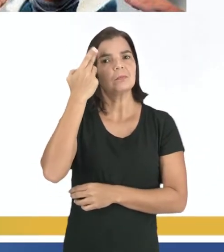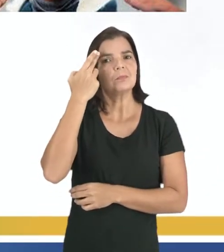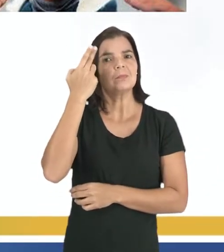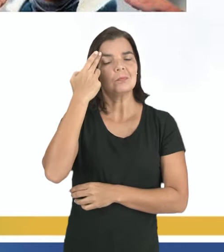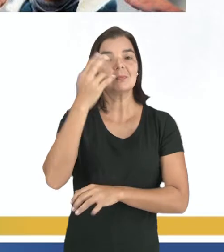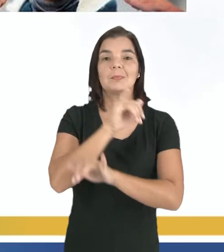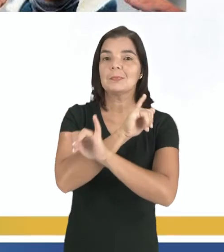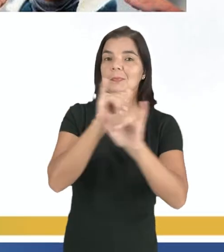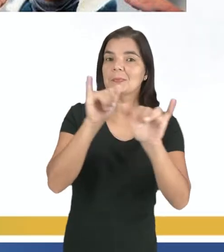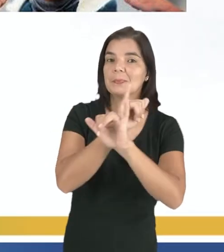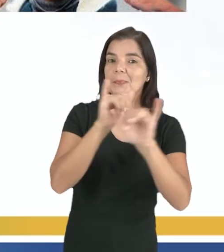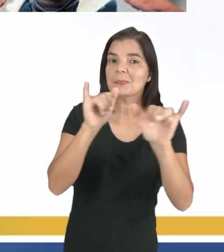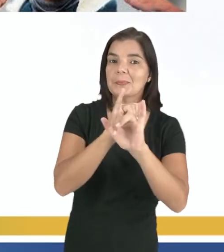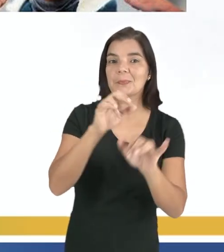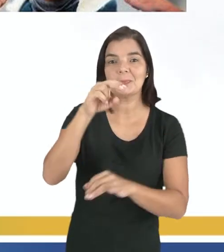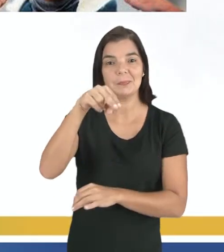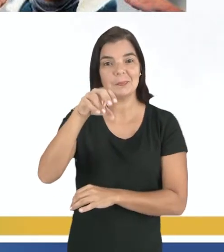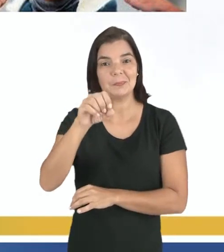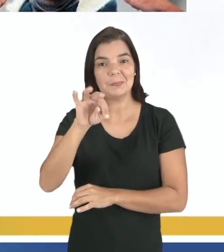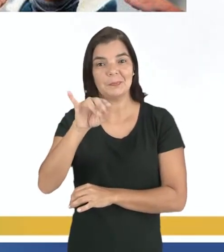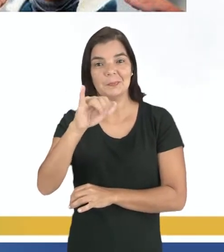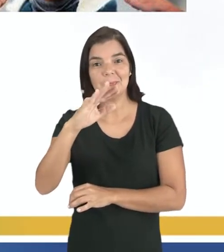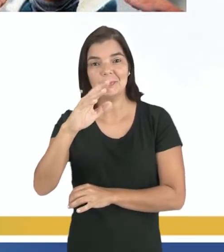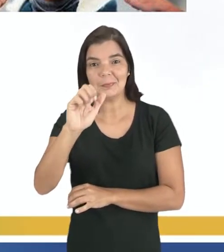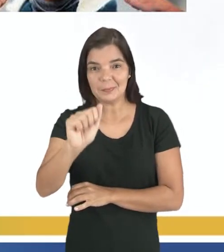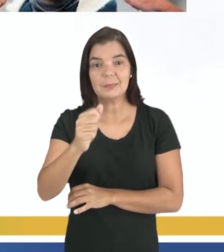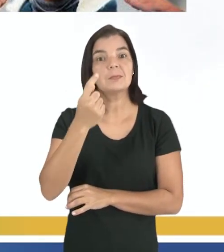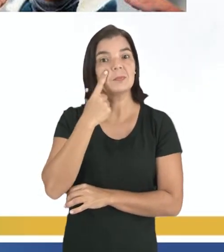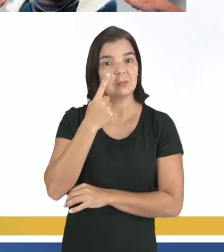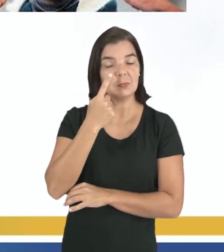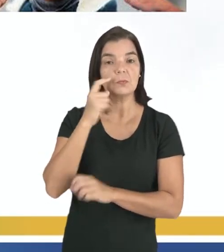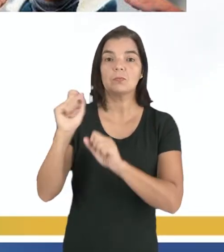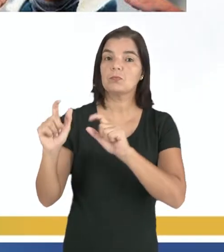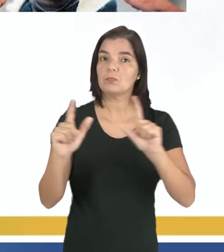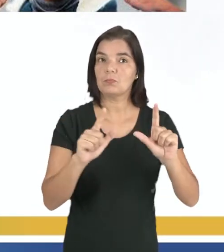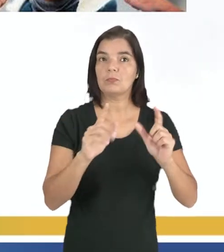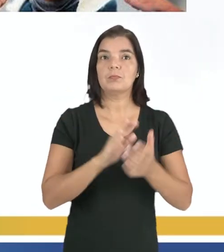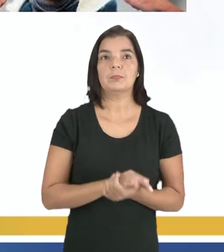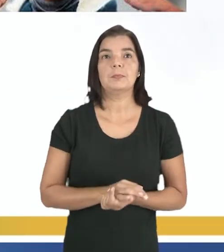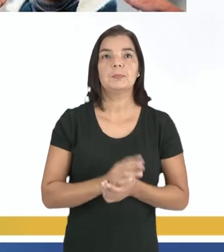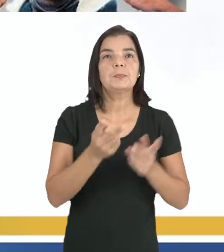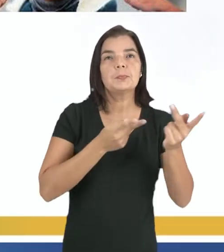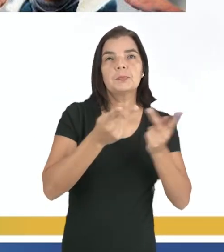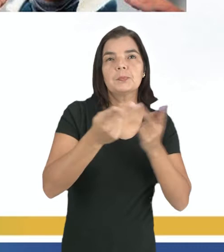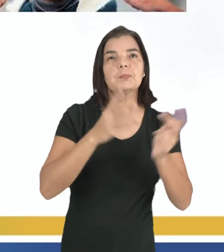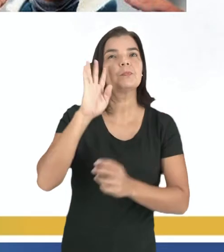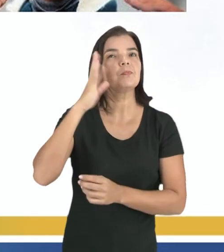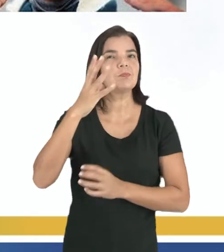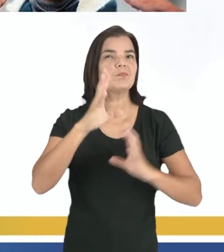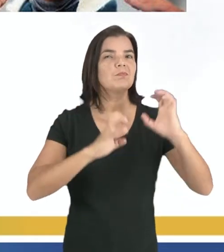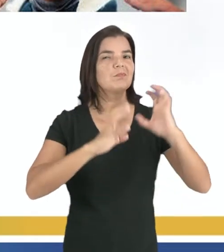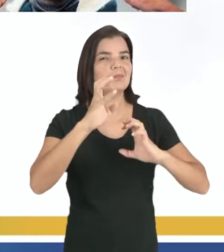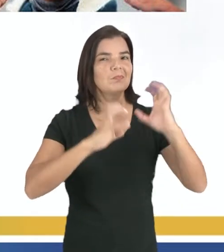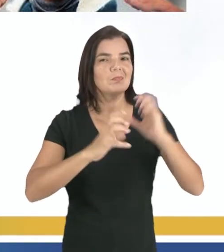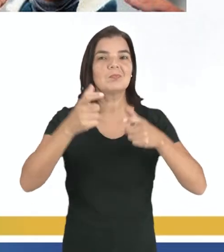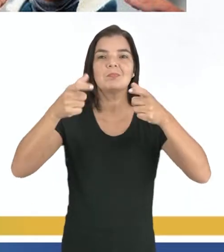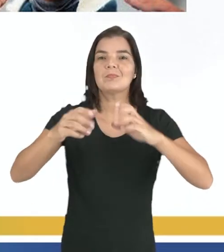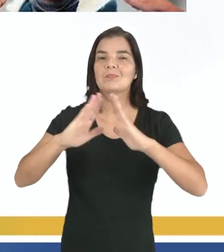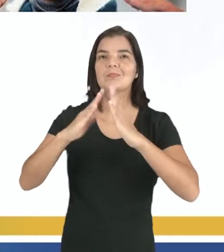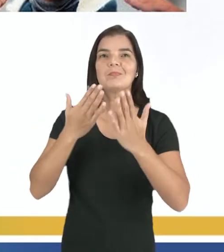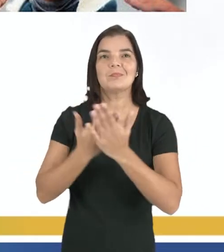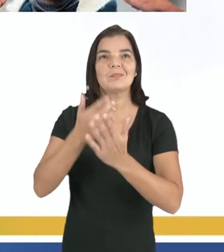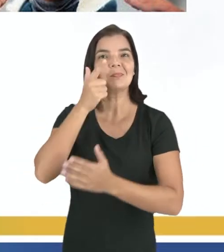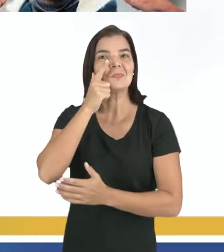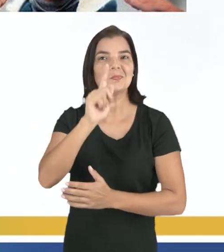o gênero notícia, como vocês estão vendo ali. A notícia diz, projeto para resolver conflitos no ambiente escolar